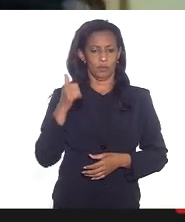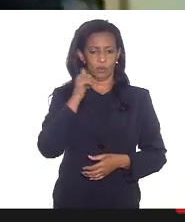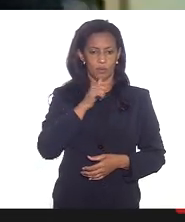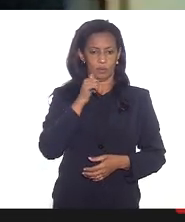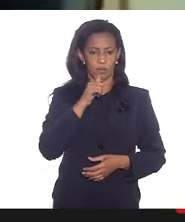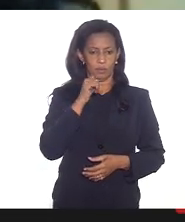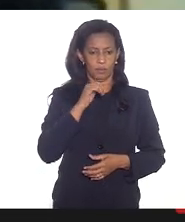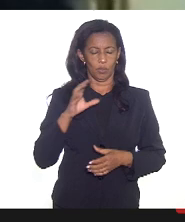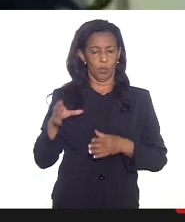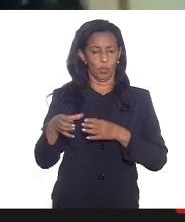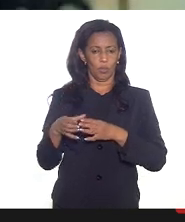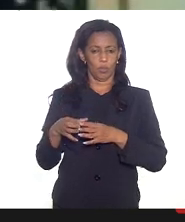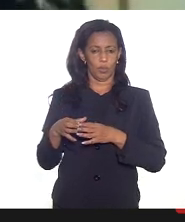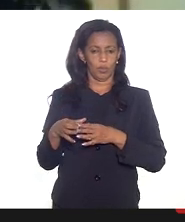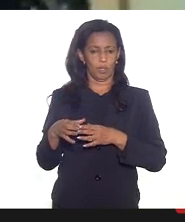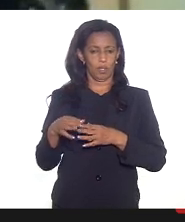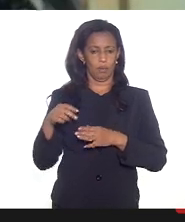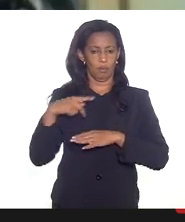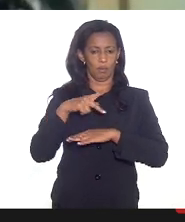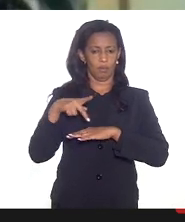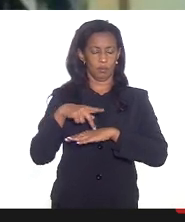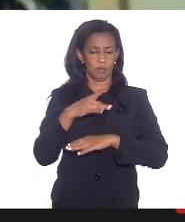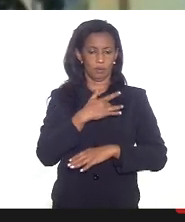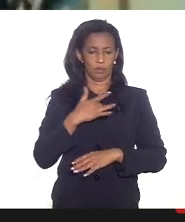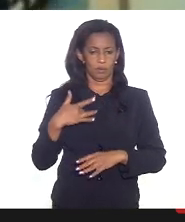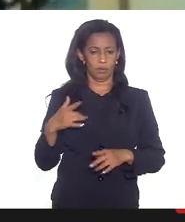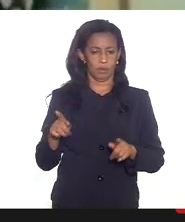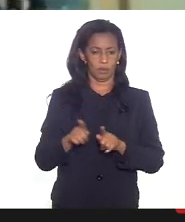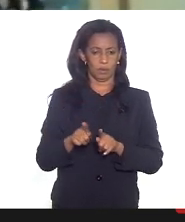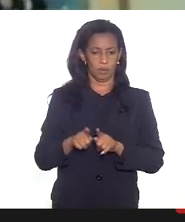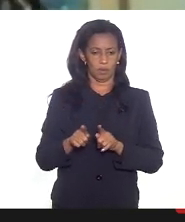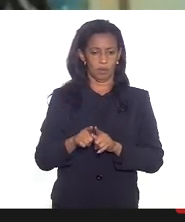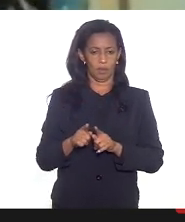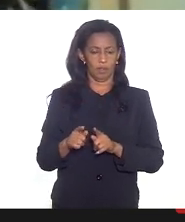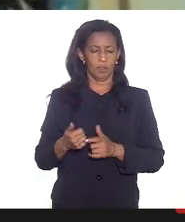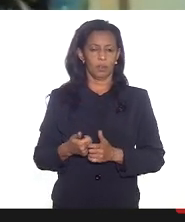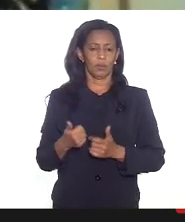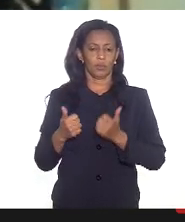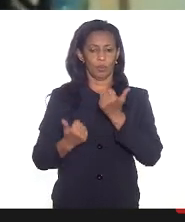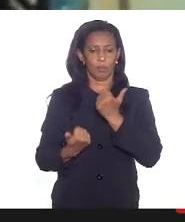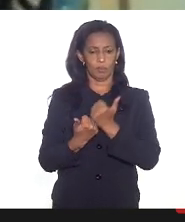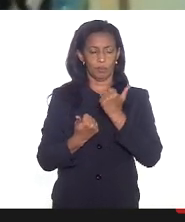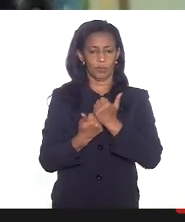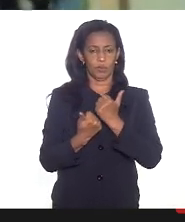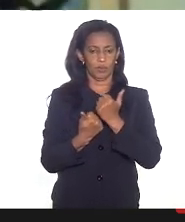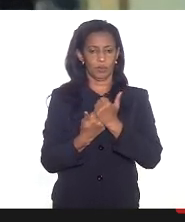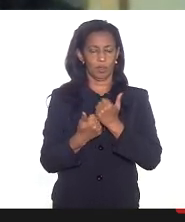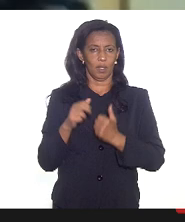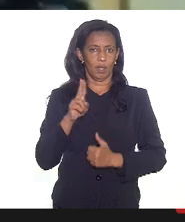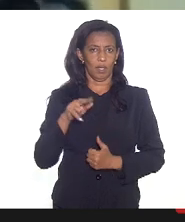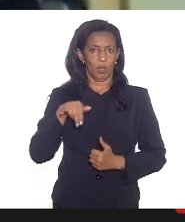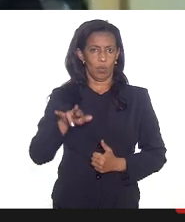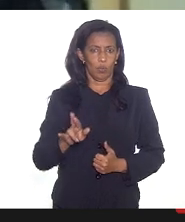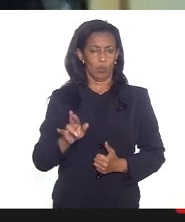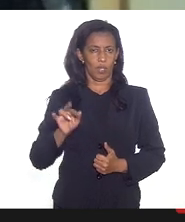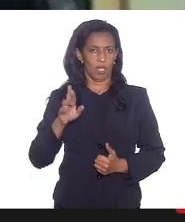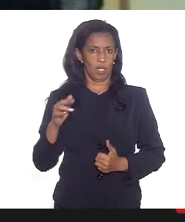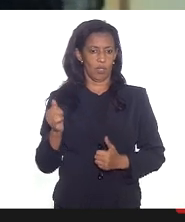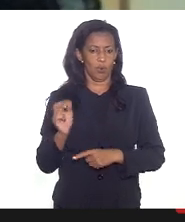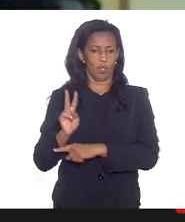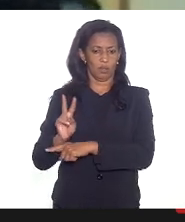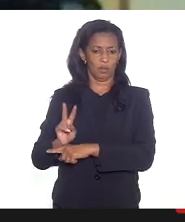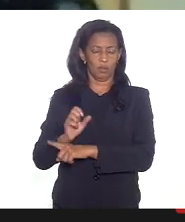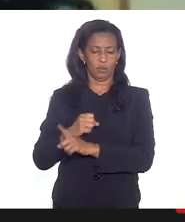do Conselho Nacional de Saúde e também sou professora da escola de serviço social da Unirio e assistente social